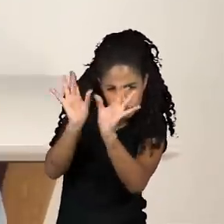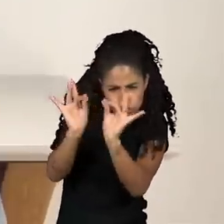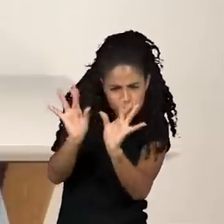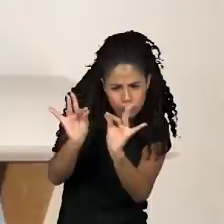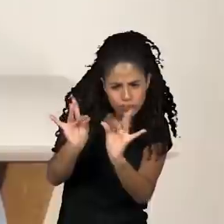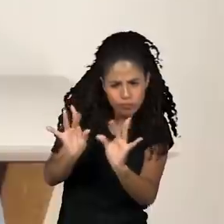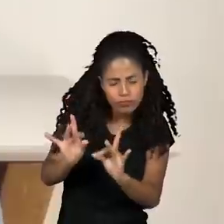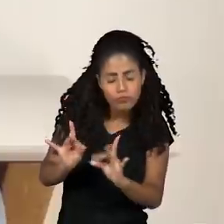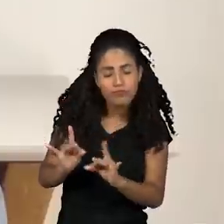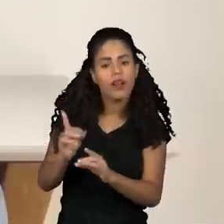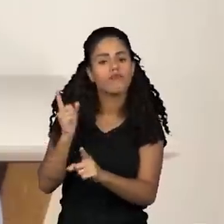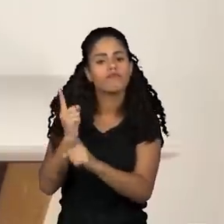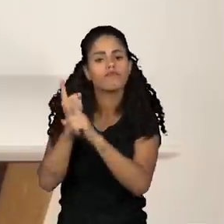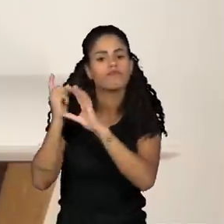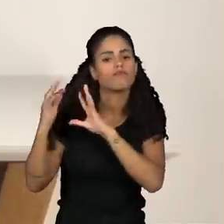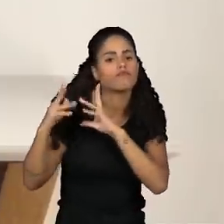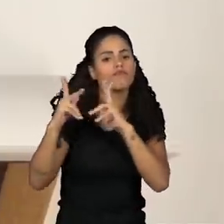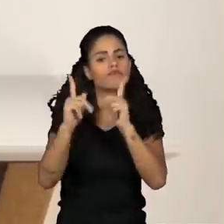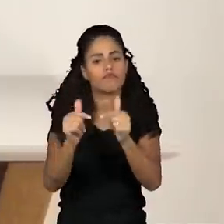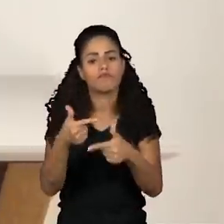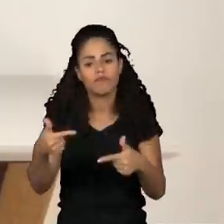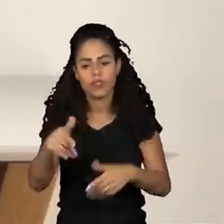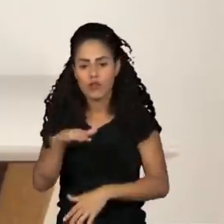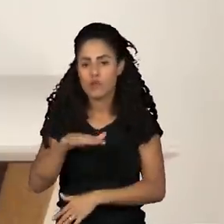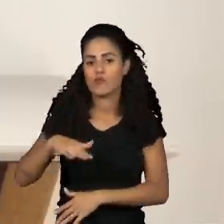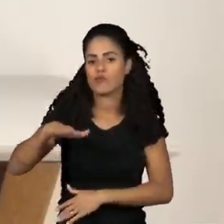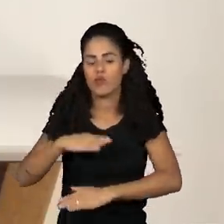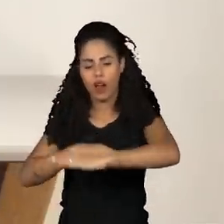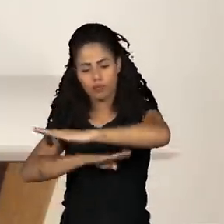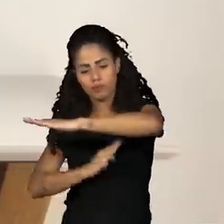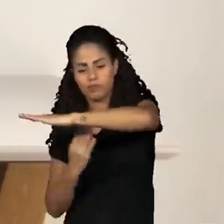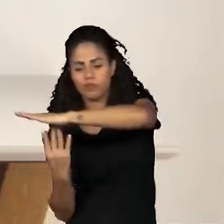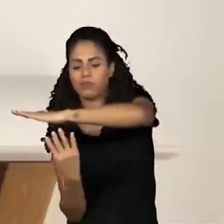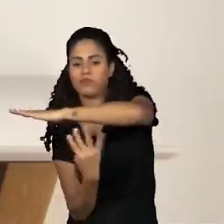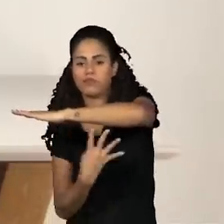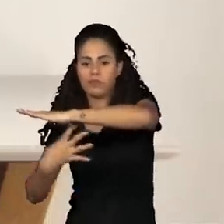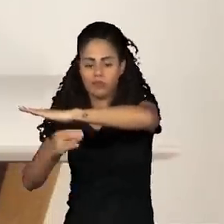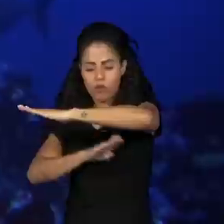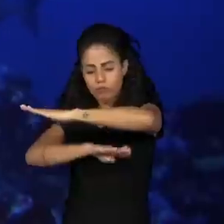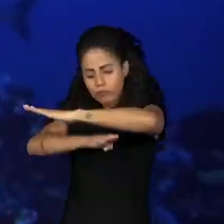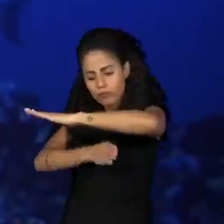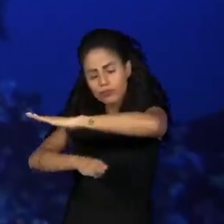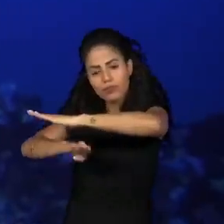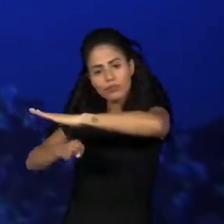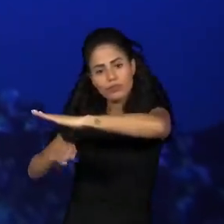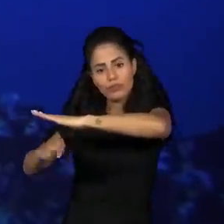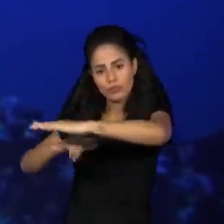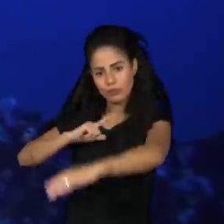encontrando, explorando e encontrando esses ambientes na cadeia Vitória do Trindade.